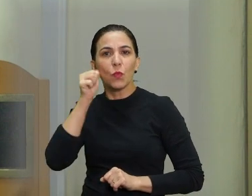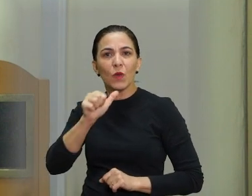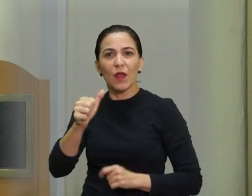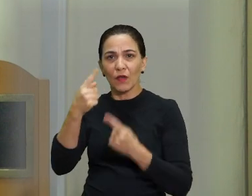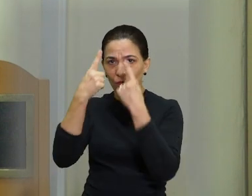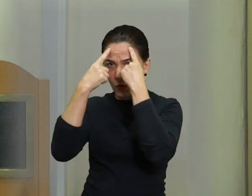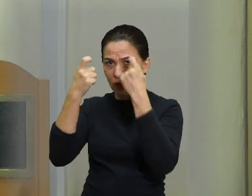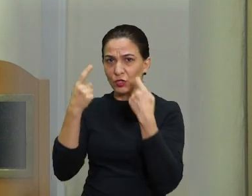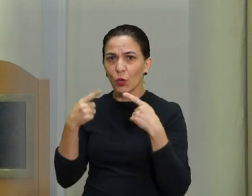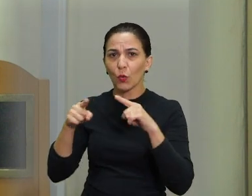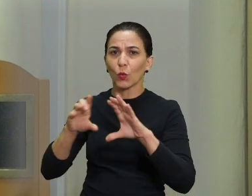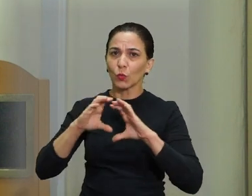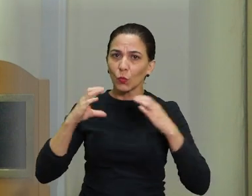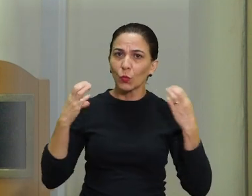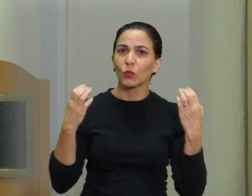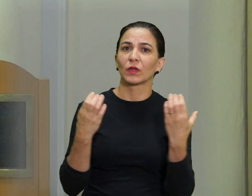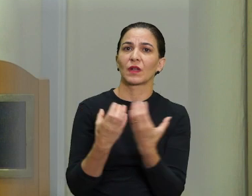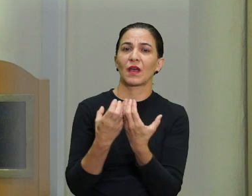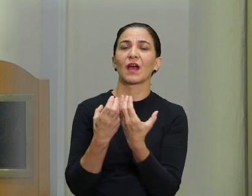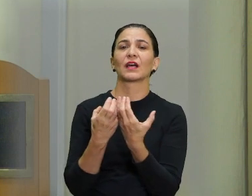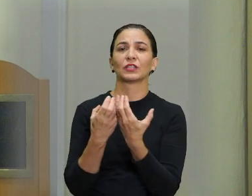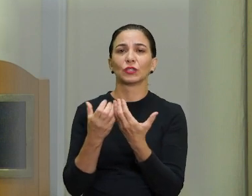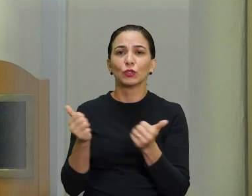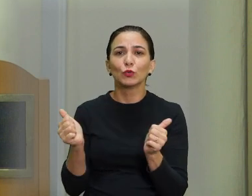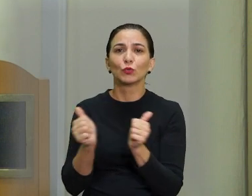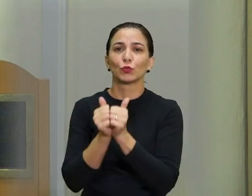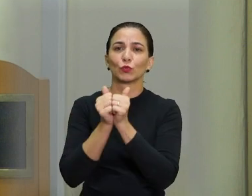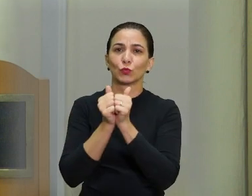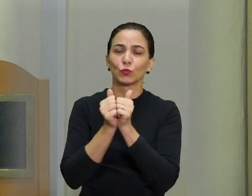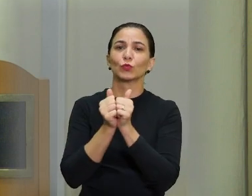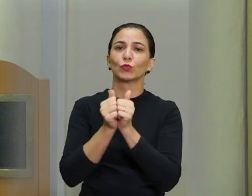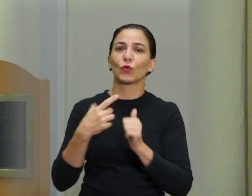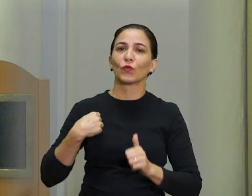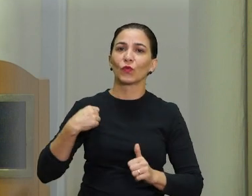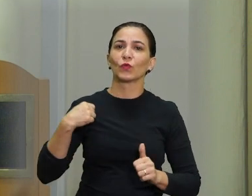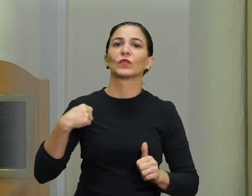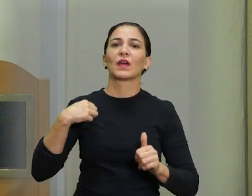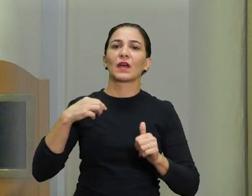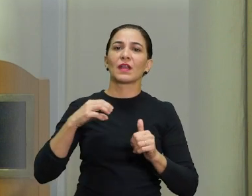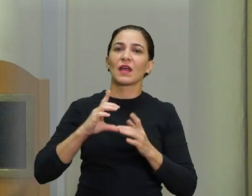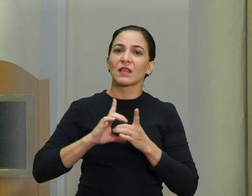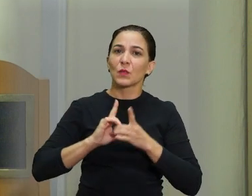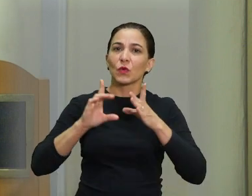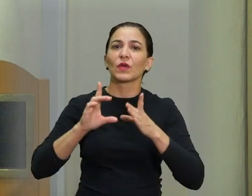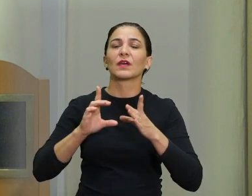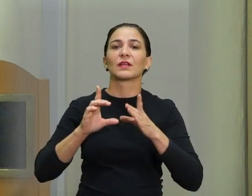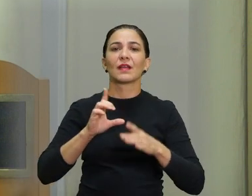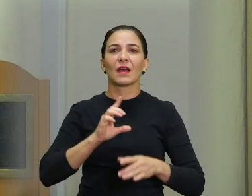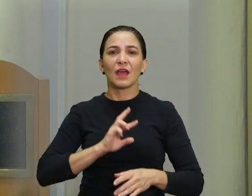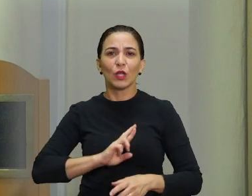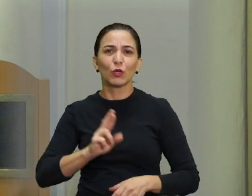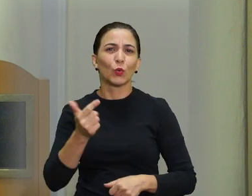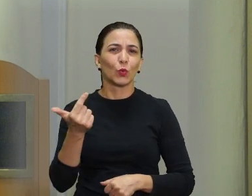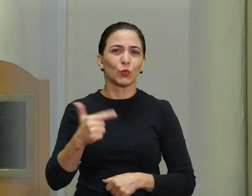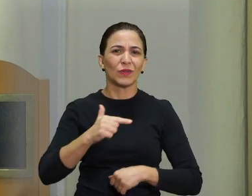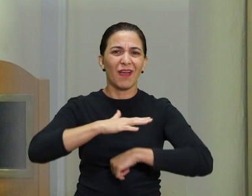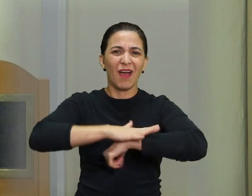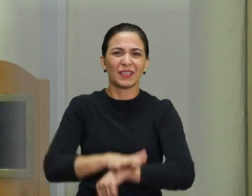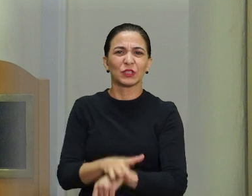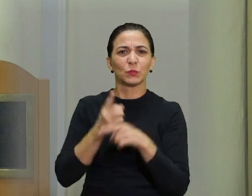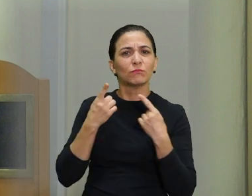Violências é uma ação coletiva, voluntária, democrática, horizontal, laica,